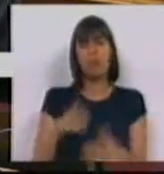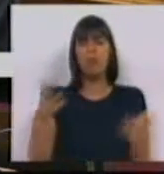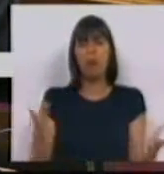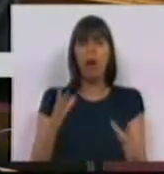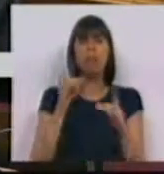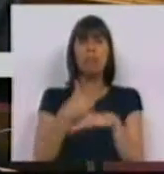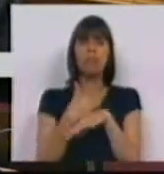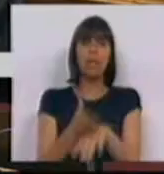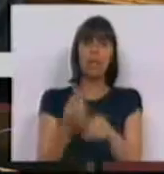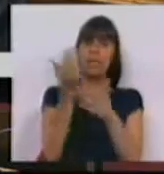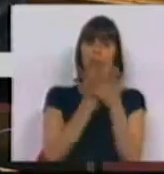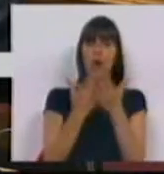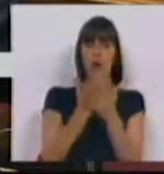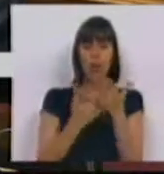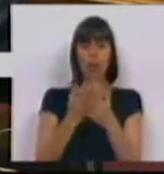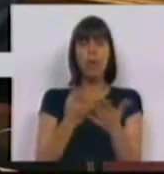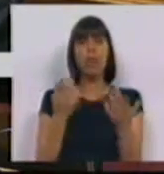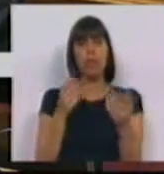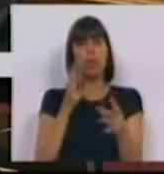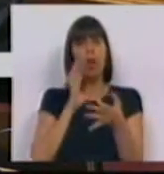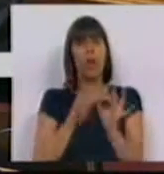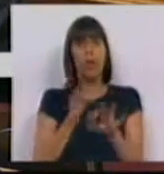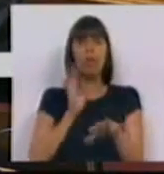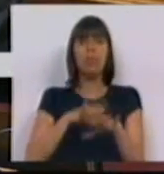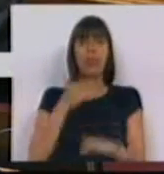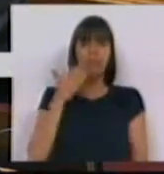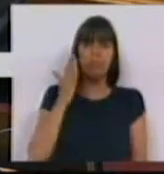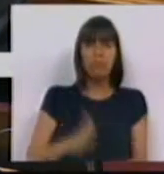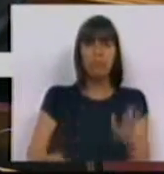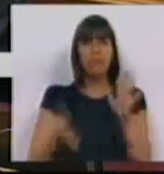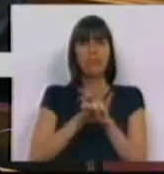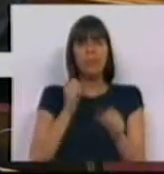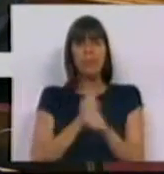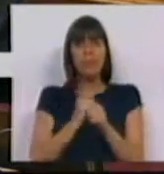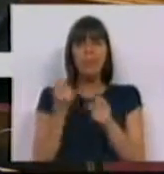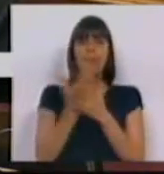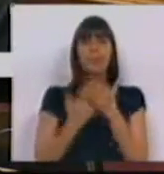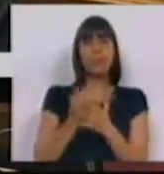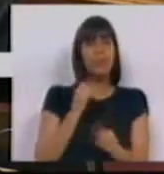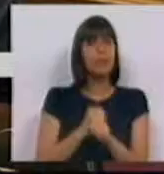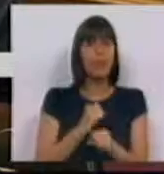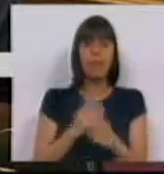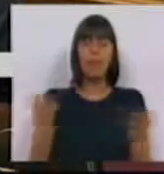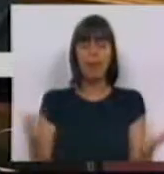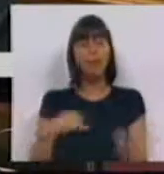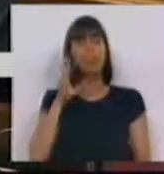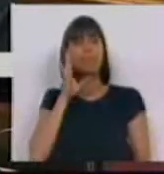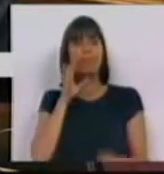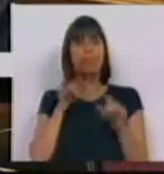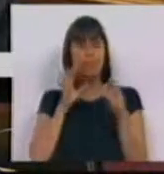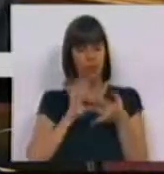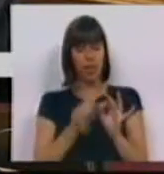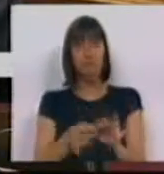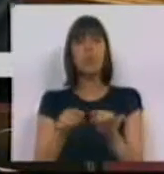aliás até o atraso da economia, justifica-se pela rigidez da lei laboral e do mercado de trabalho. Já sabemos que este